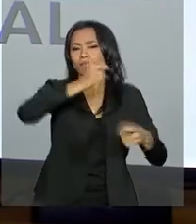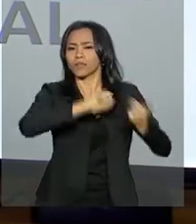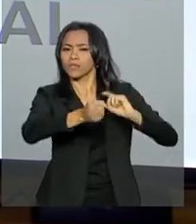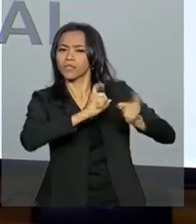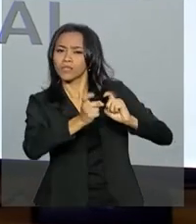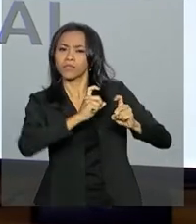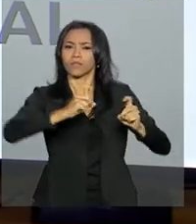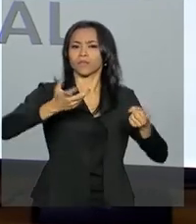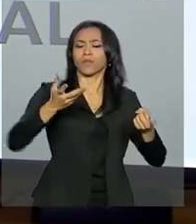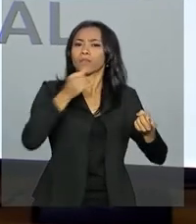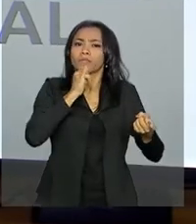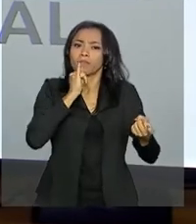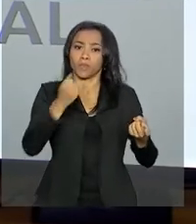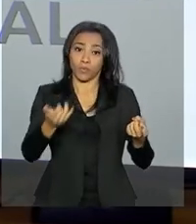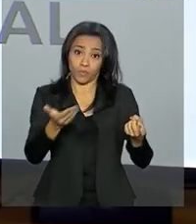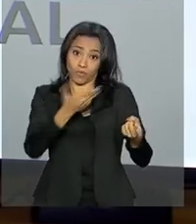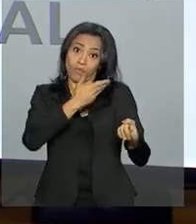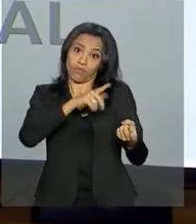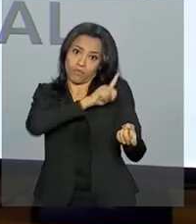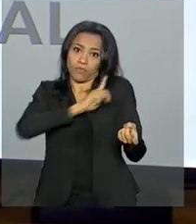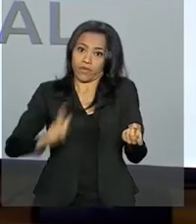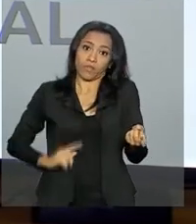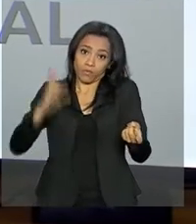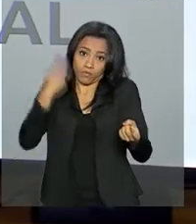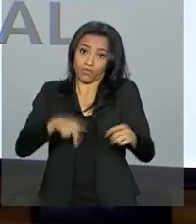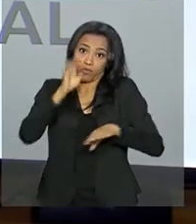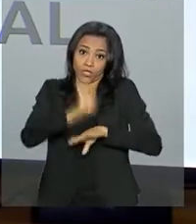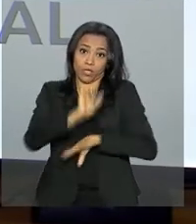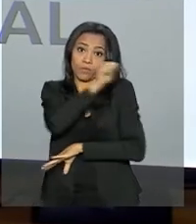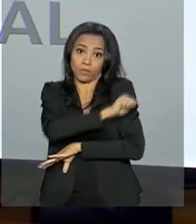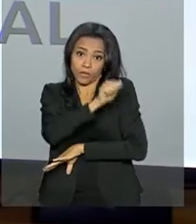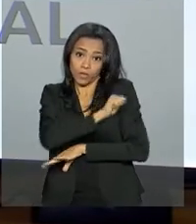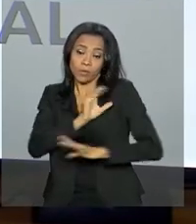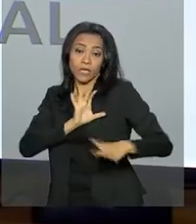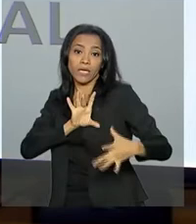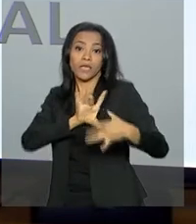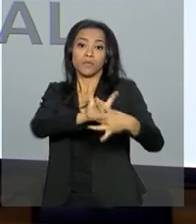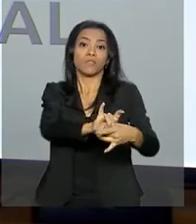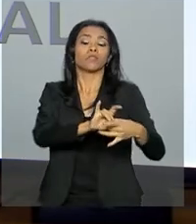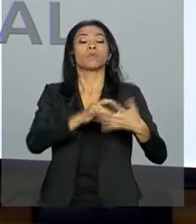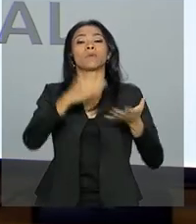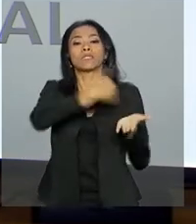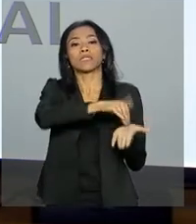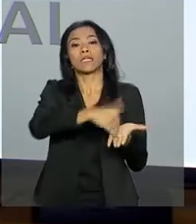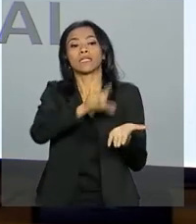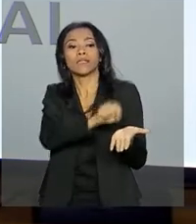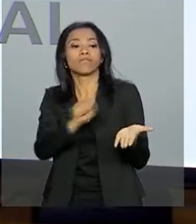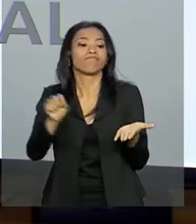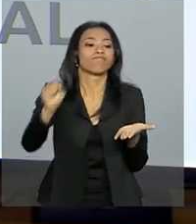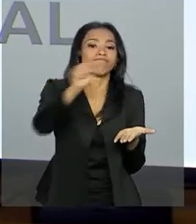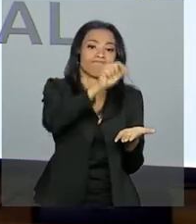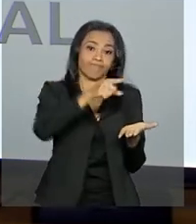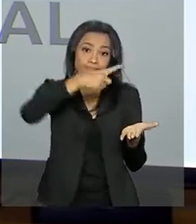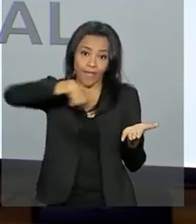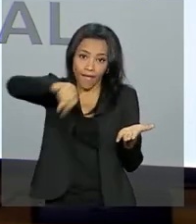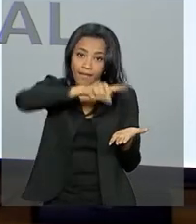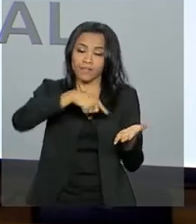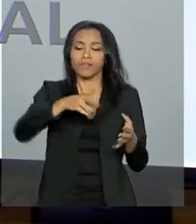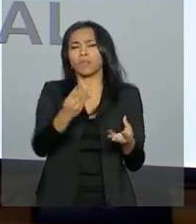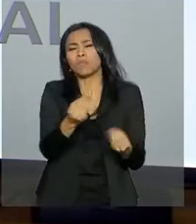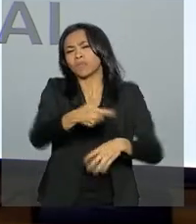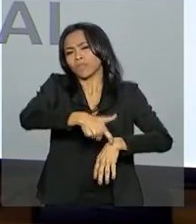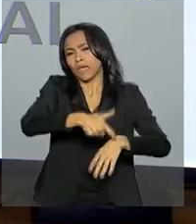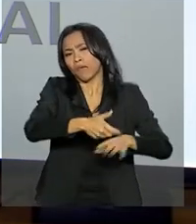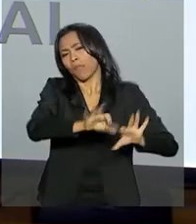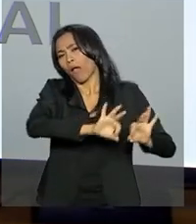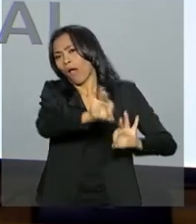interventor, como governador do Estado para a área de segurança, junto às secretarias. Essas ações estruturantes demandam maior tempo